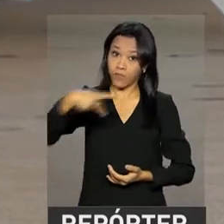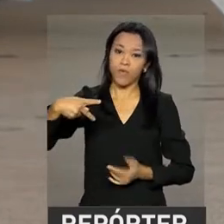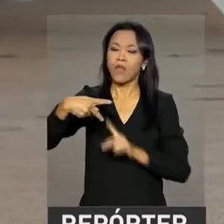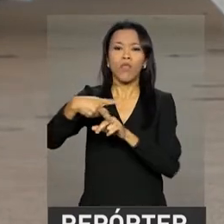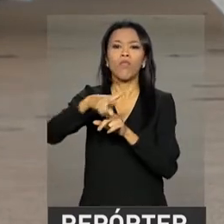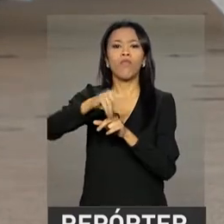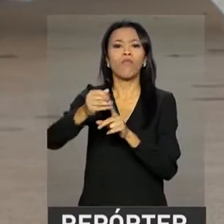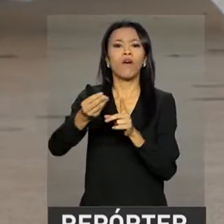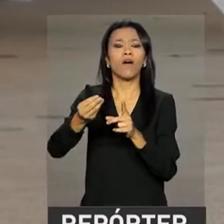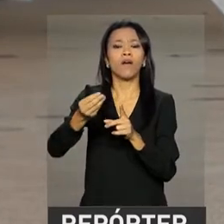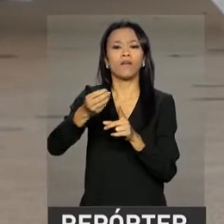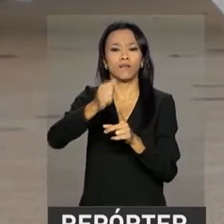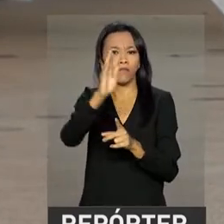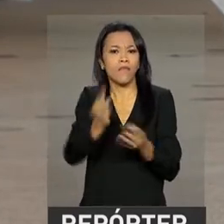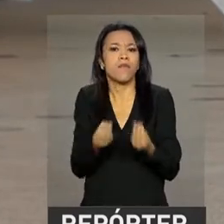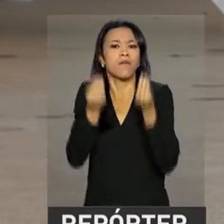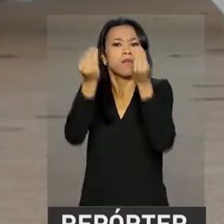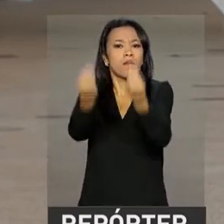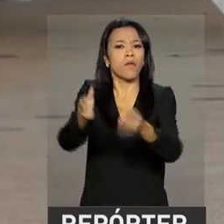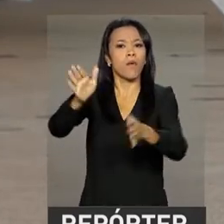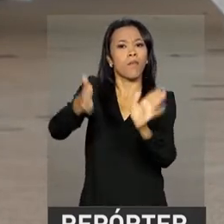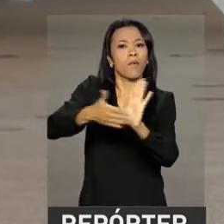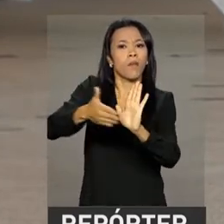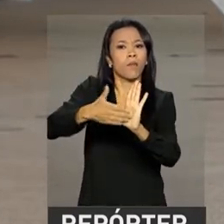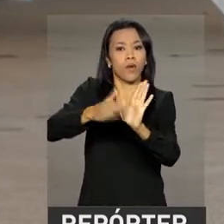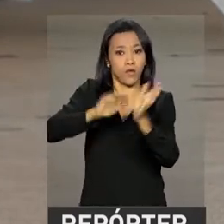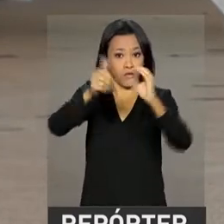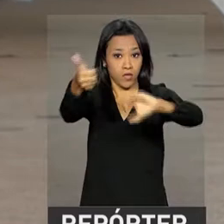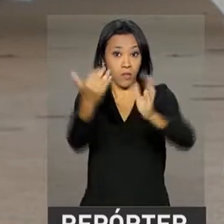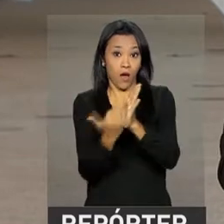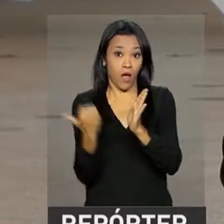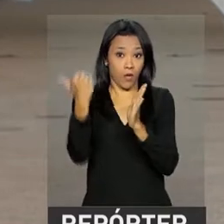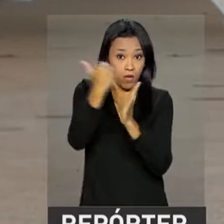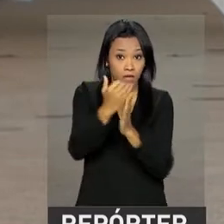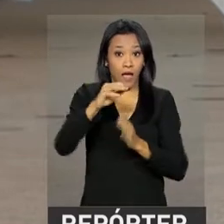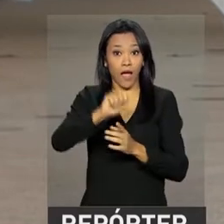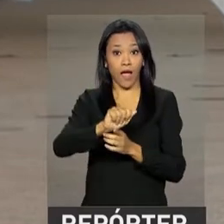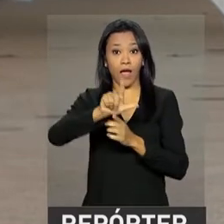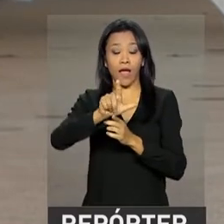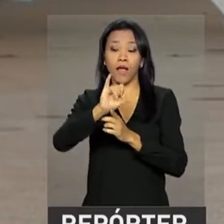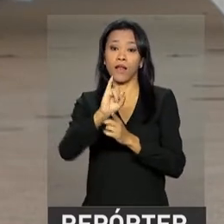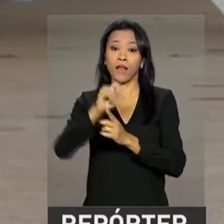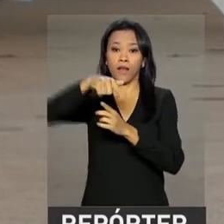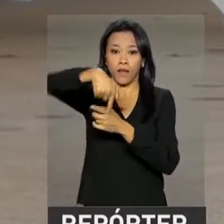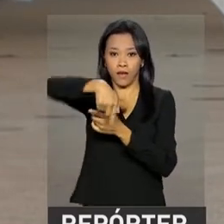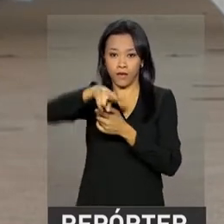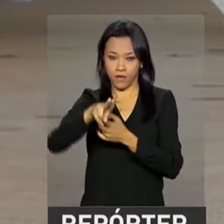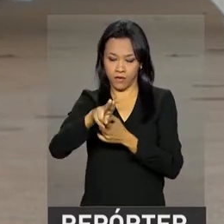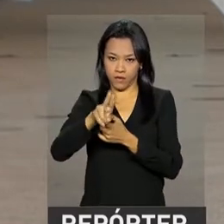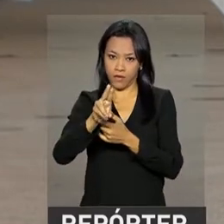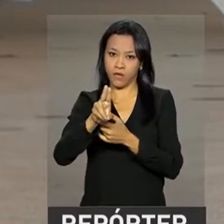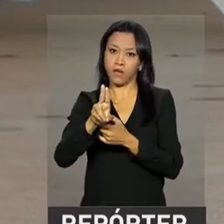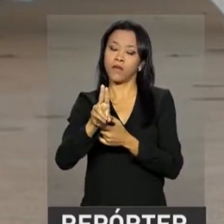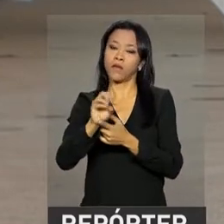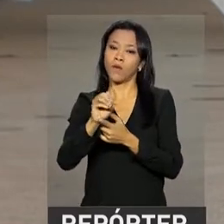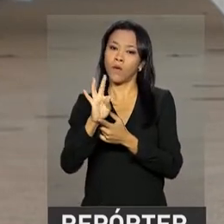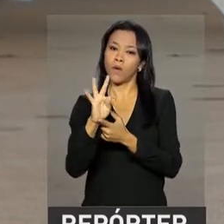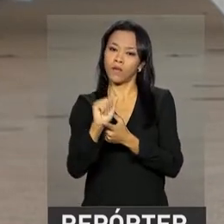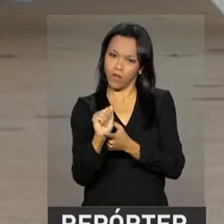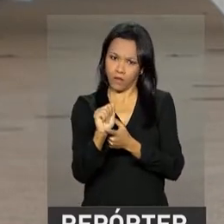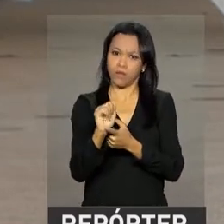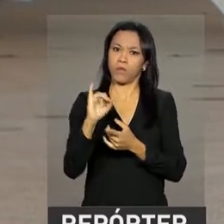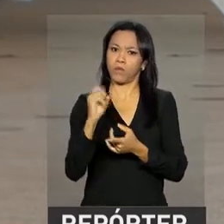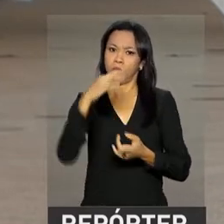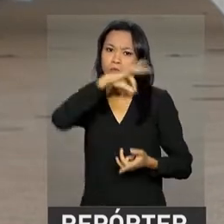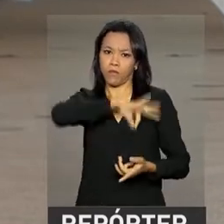encaminhar ao Congresso Nacional uma proposta de aumento da alíquota do imposto de renda, como você falou. De acordo com o texto,